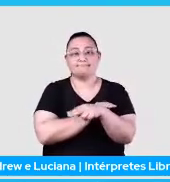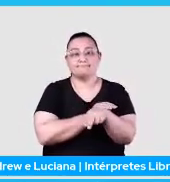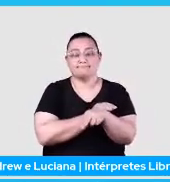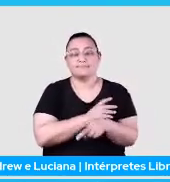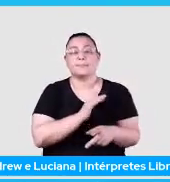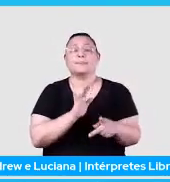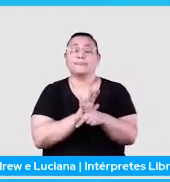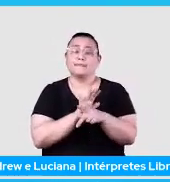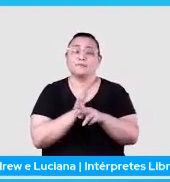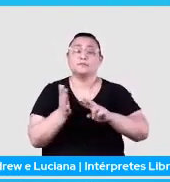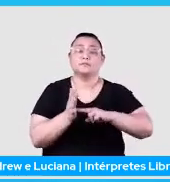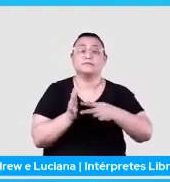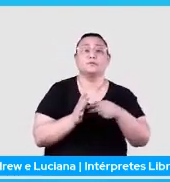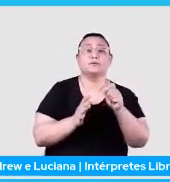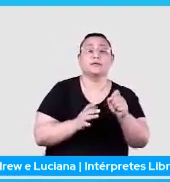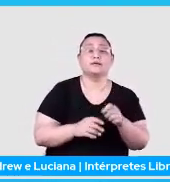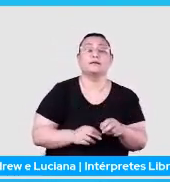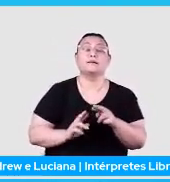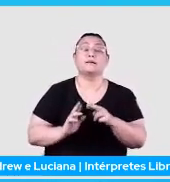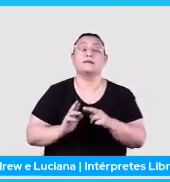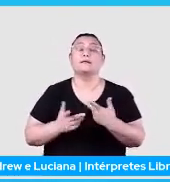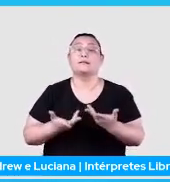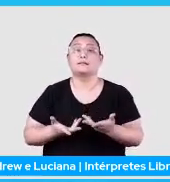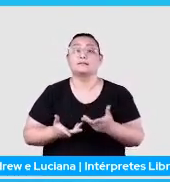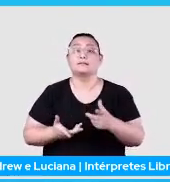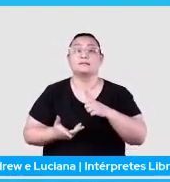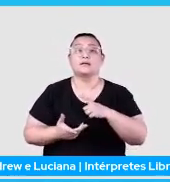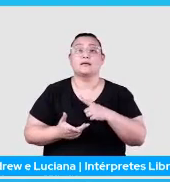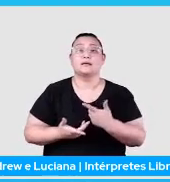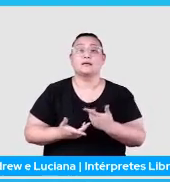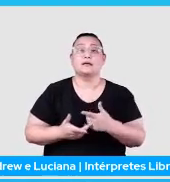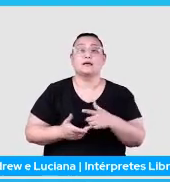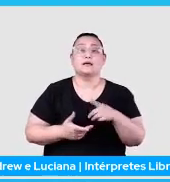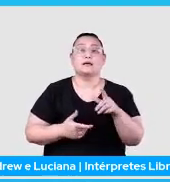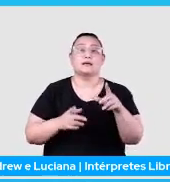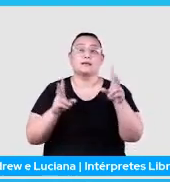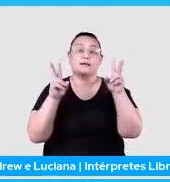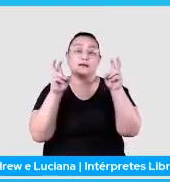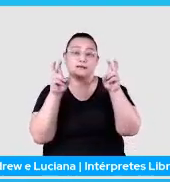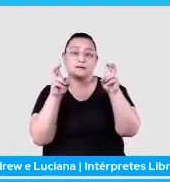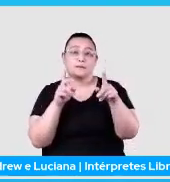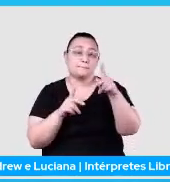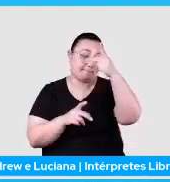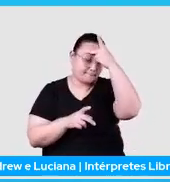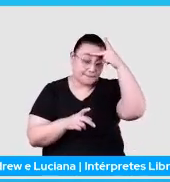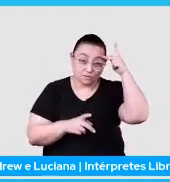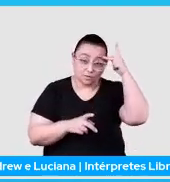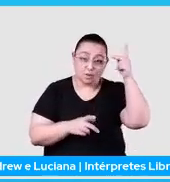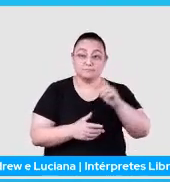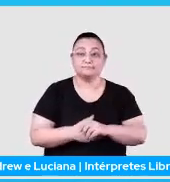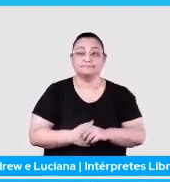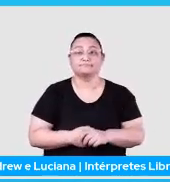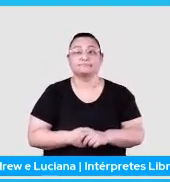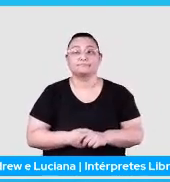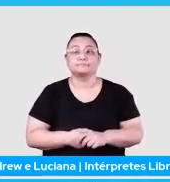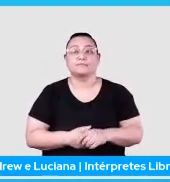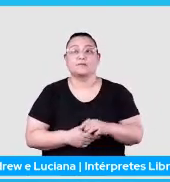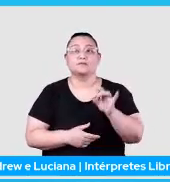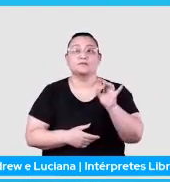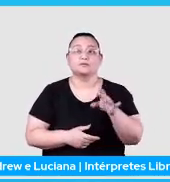nomeada, ela recebe essa labelzinha, essa categoria pessoa, né? Então, só para